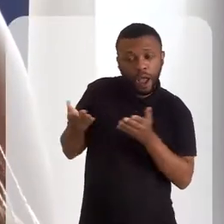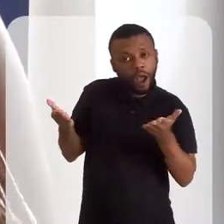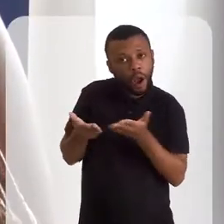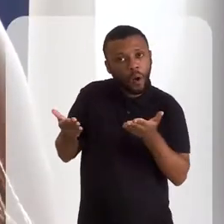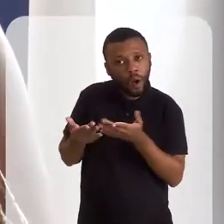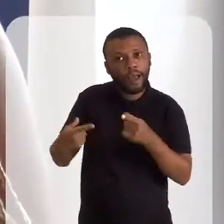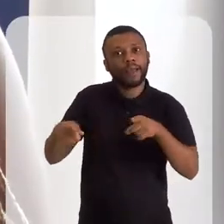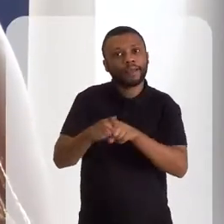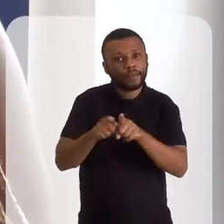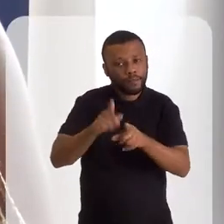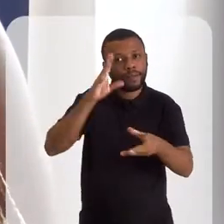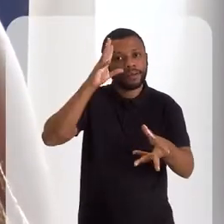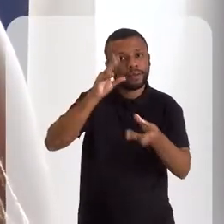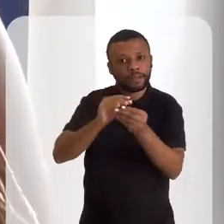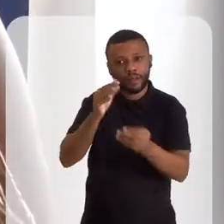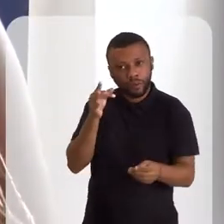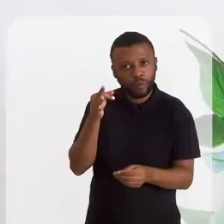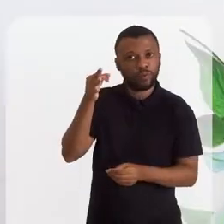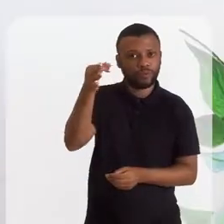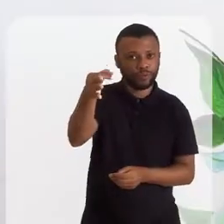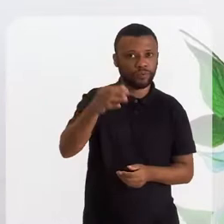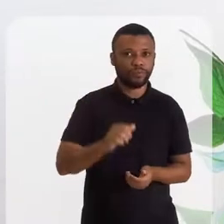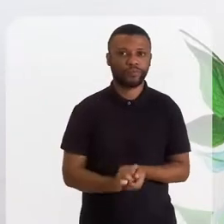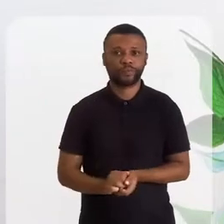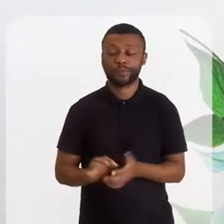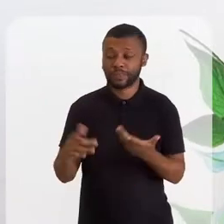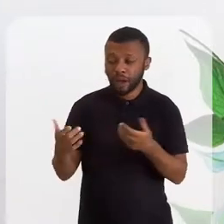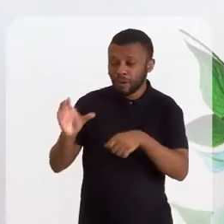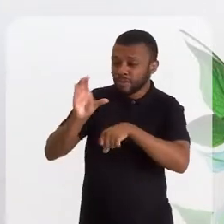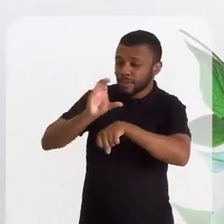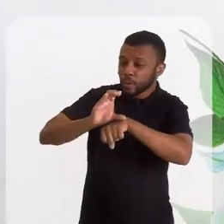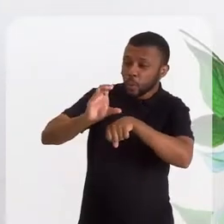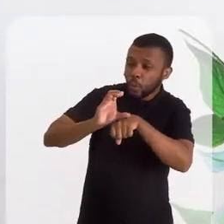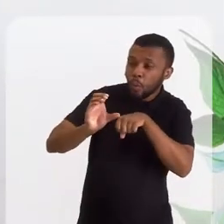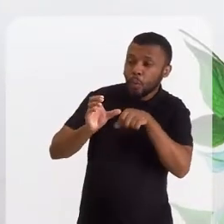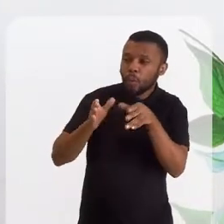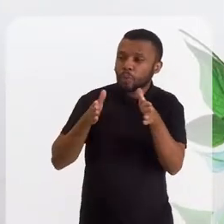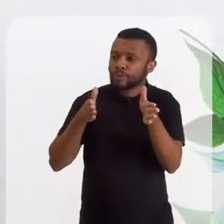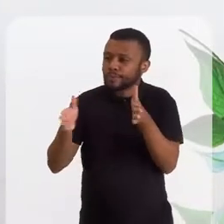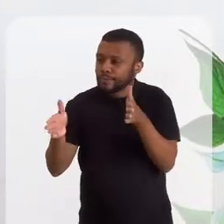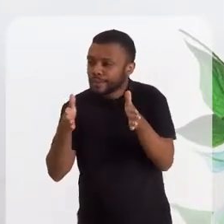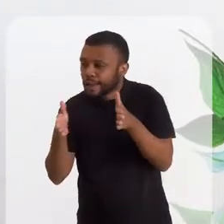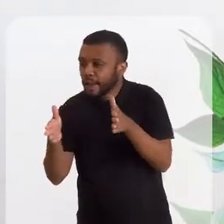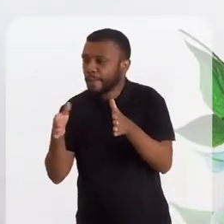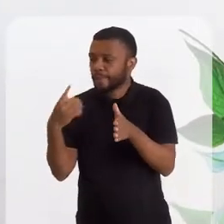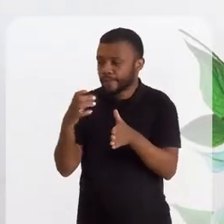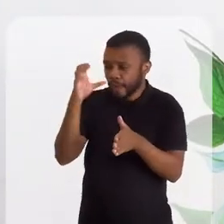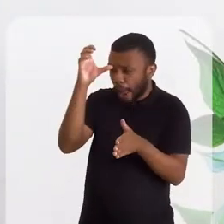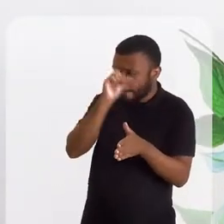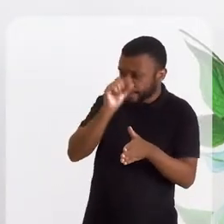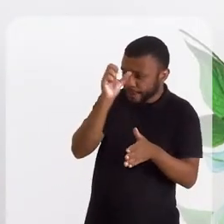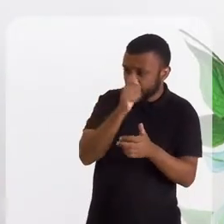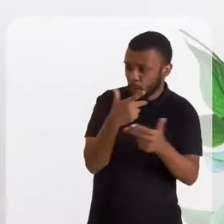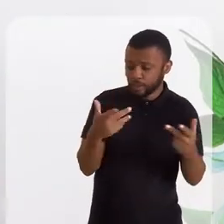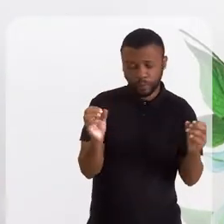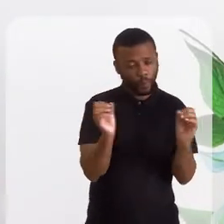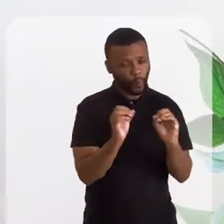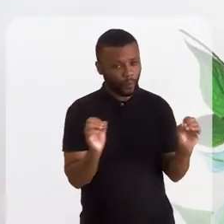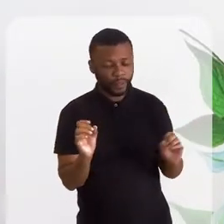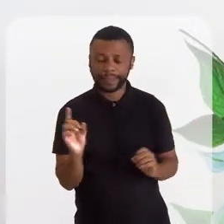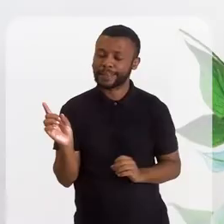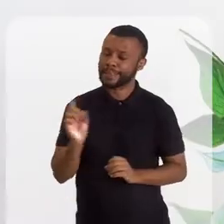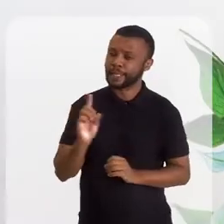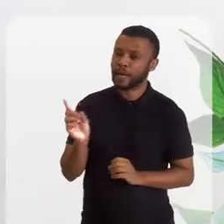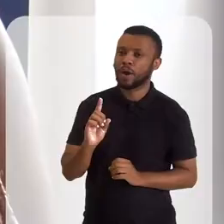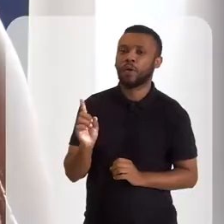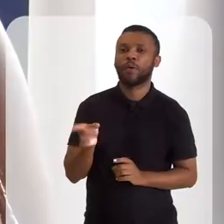que vai vir, né? Então, é isso. Então, não tem um curso, não tem um período de curso, não há essa necessidade.